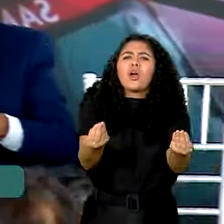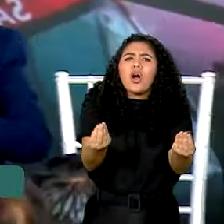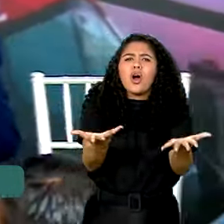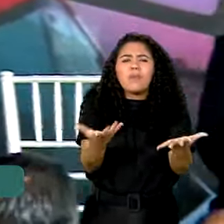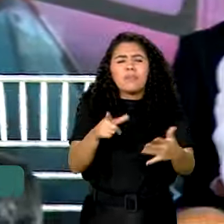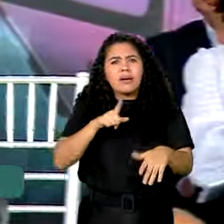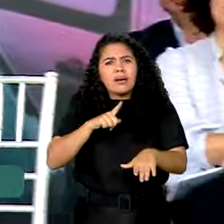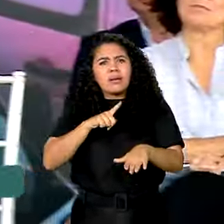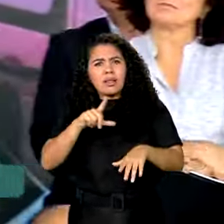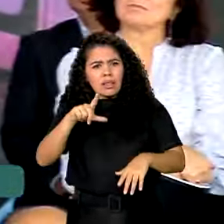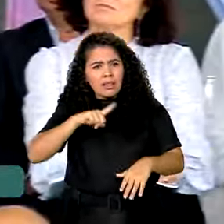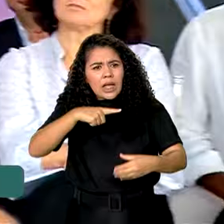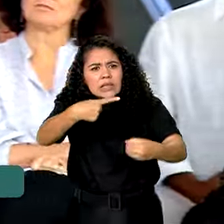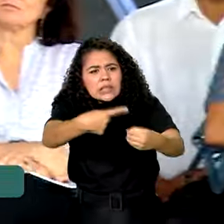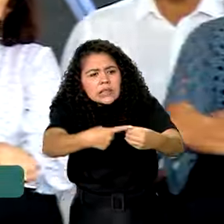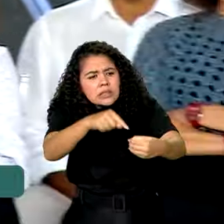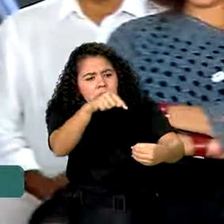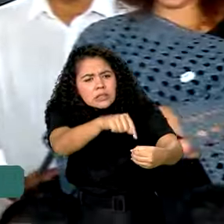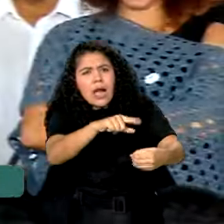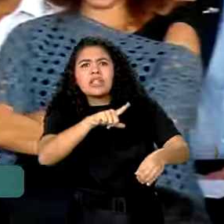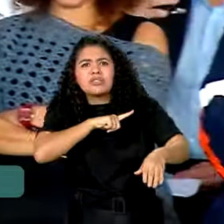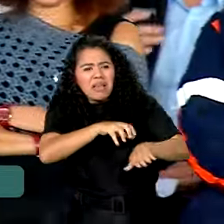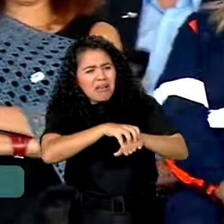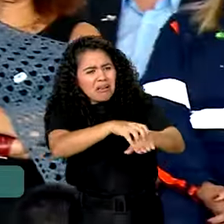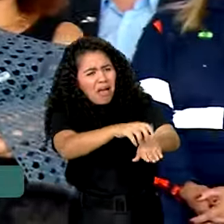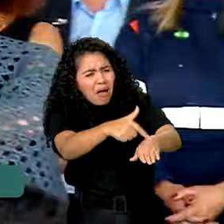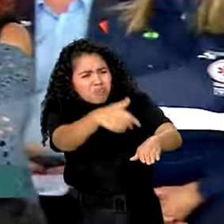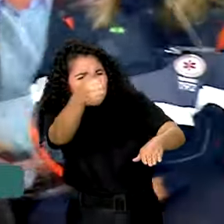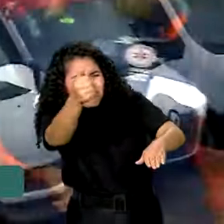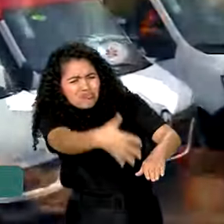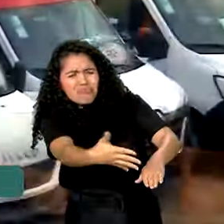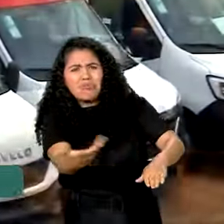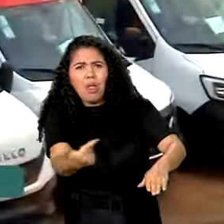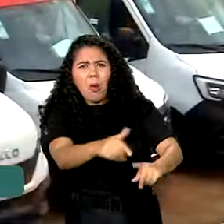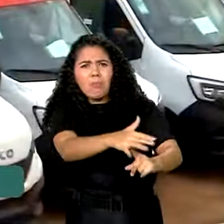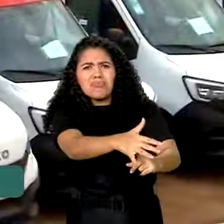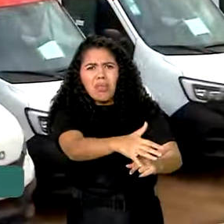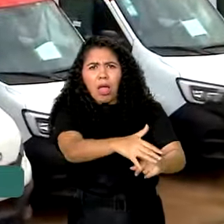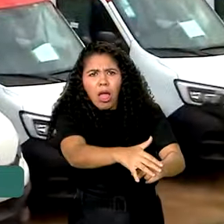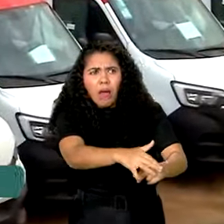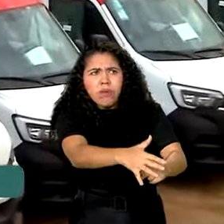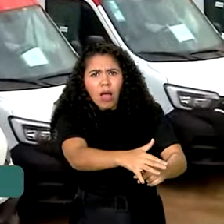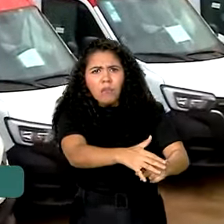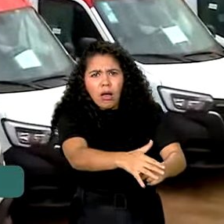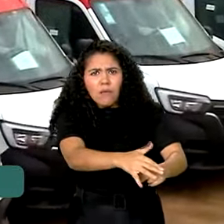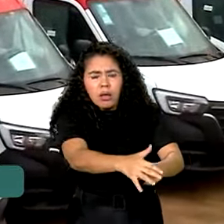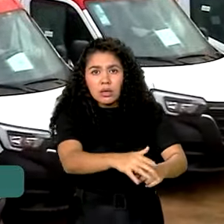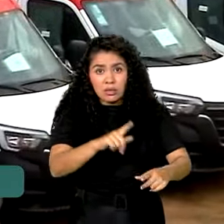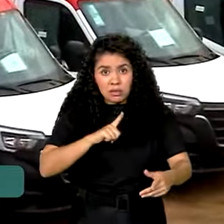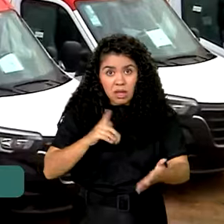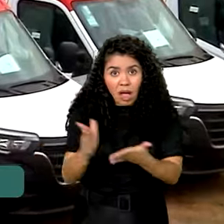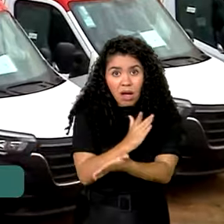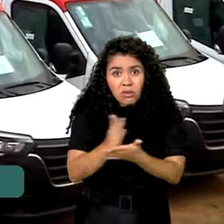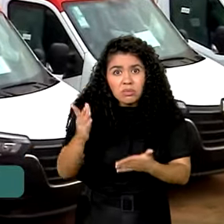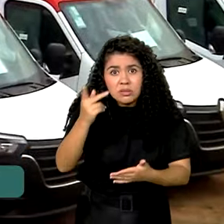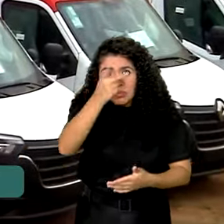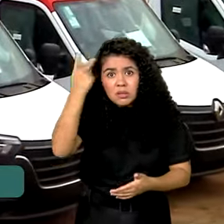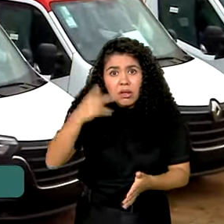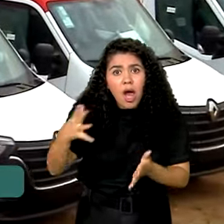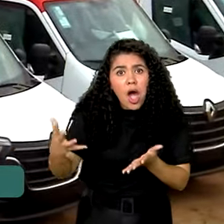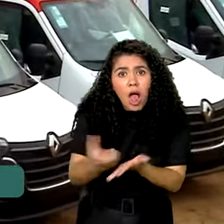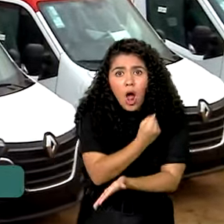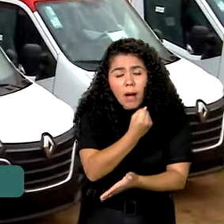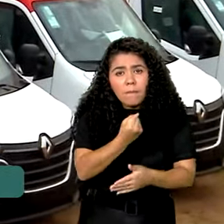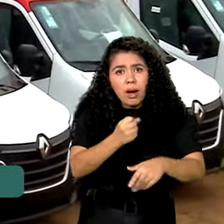em uma cidade e ter uma ambulância, sabe, descancarada, o motor não presta? Tem gente que rouba até o motor, sabe?